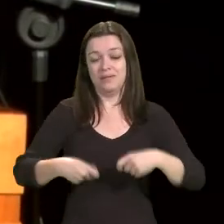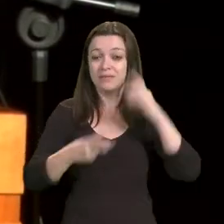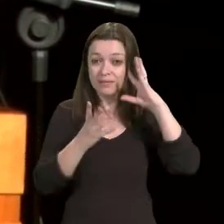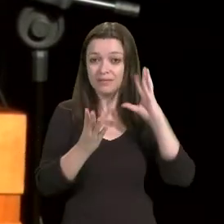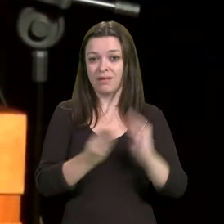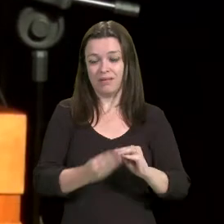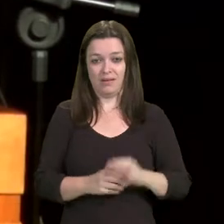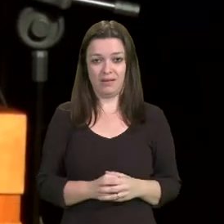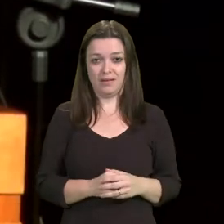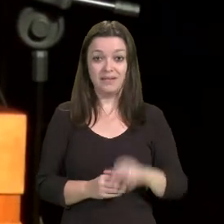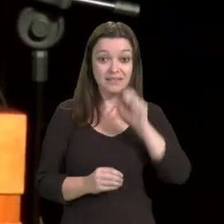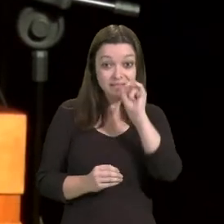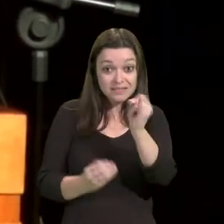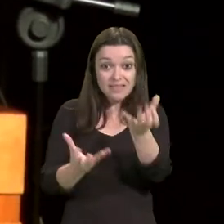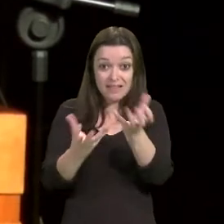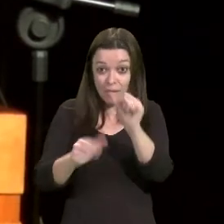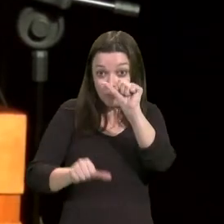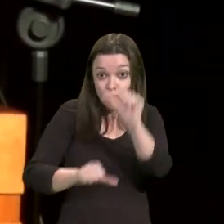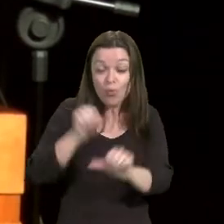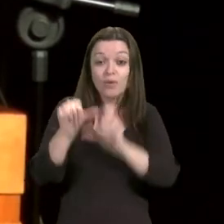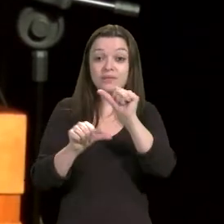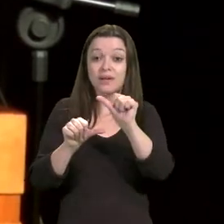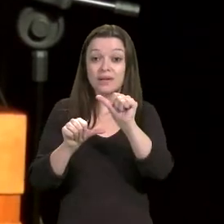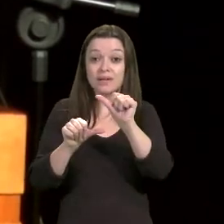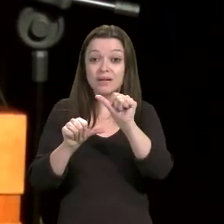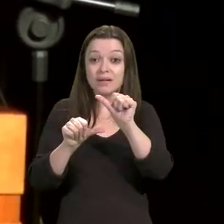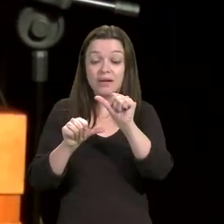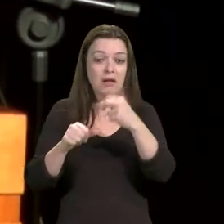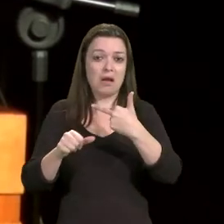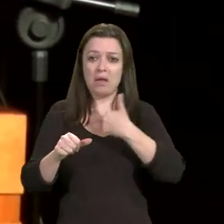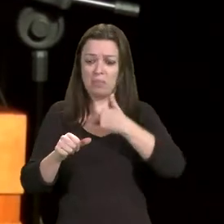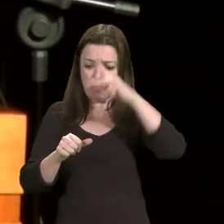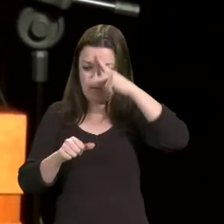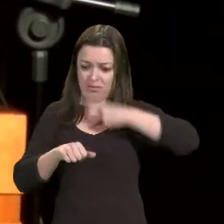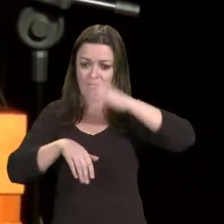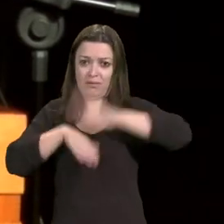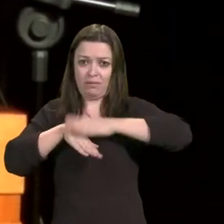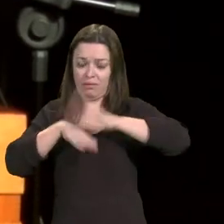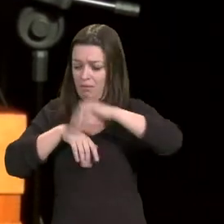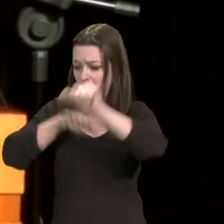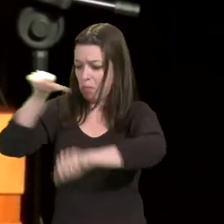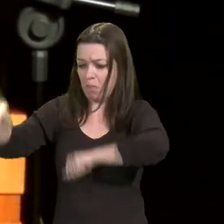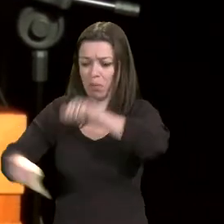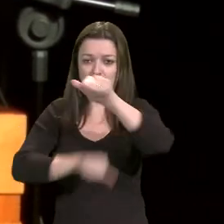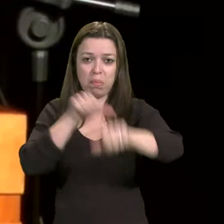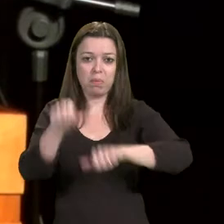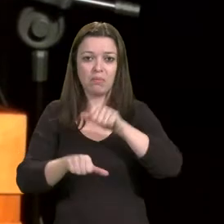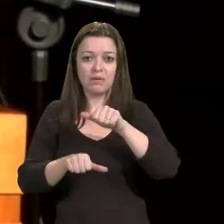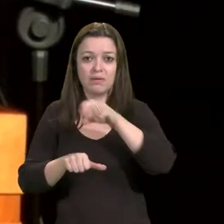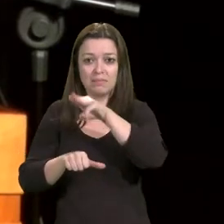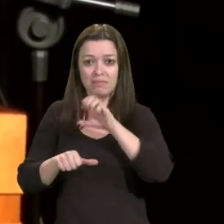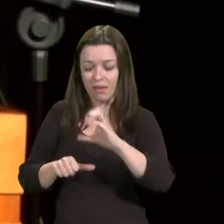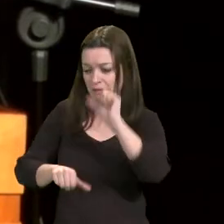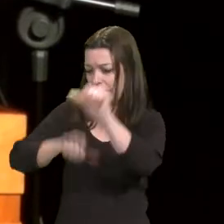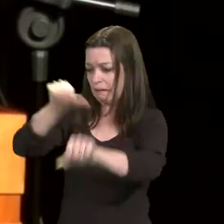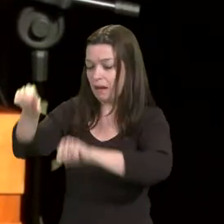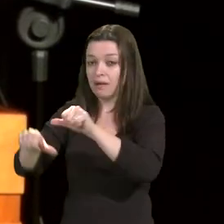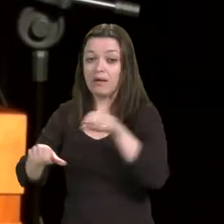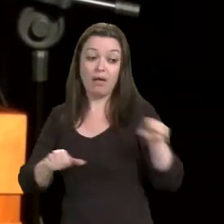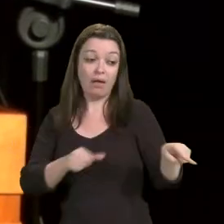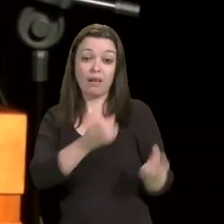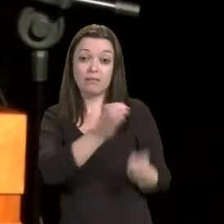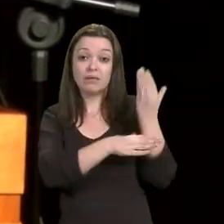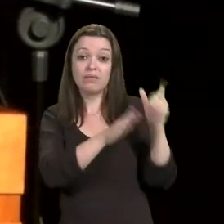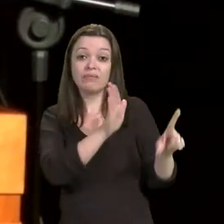Do contrário, estará o Executivo alterando as definições do Legislativo no que